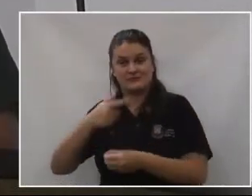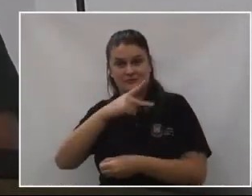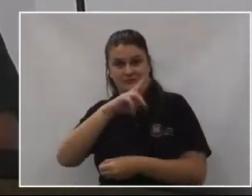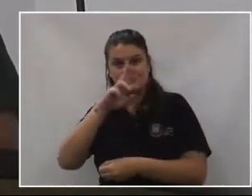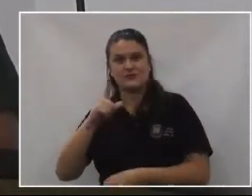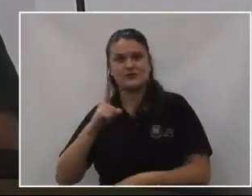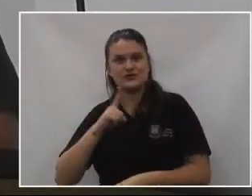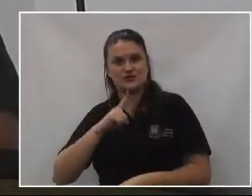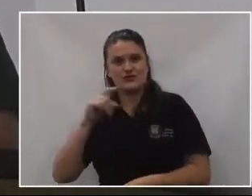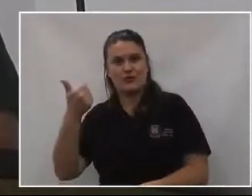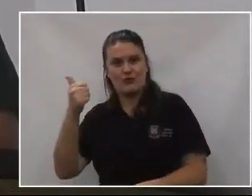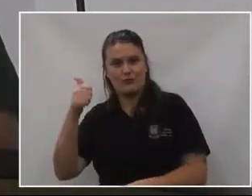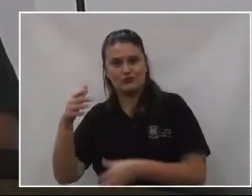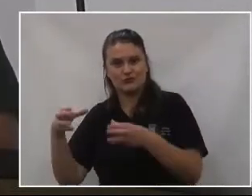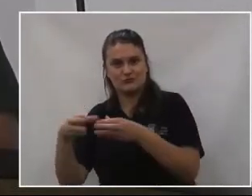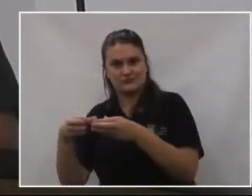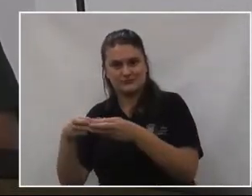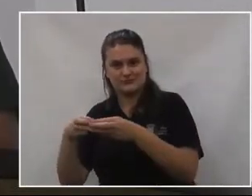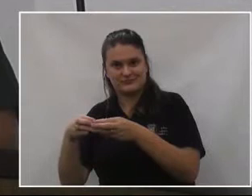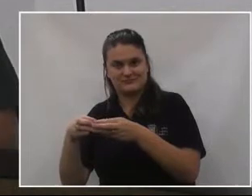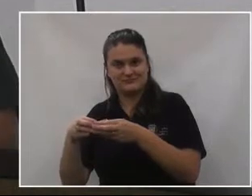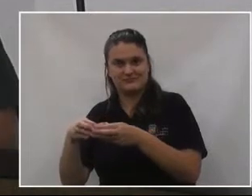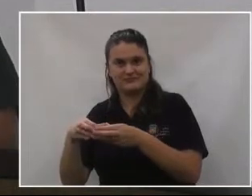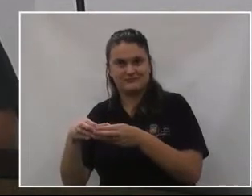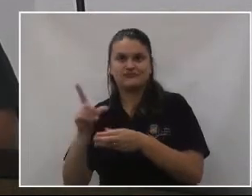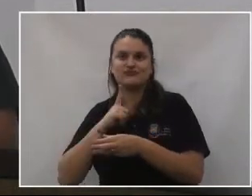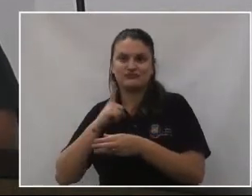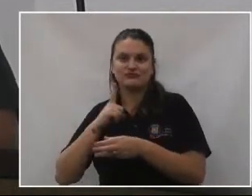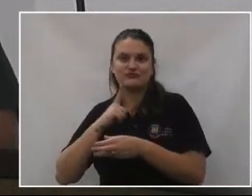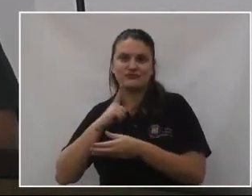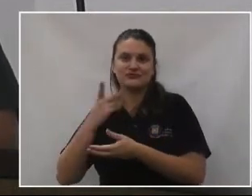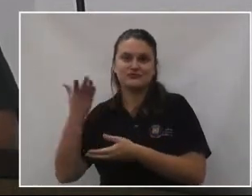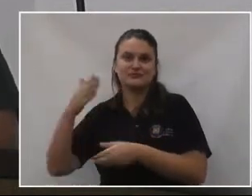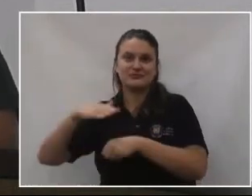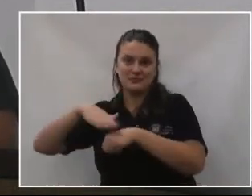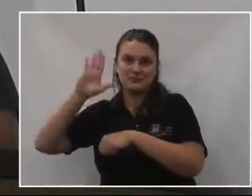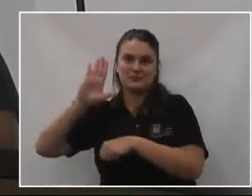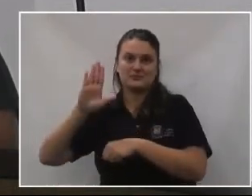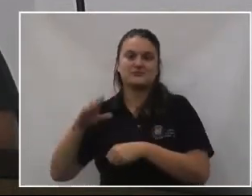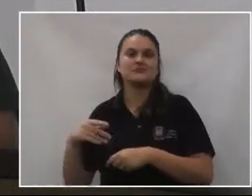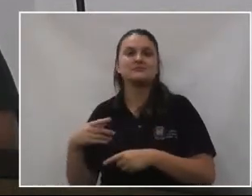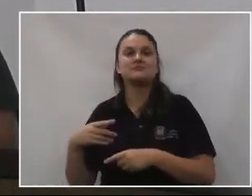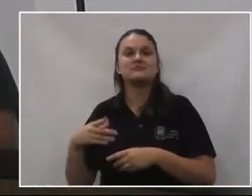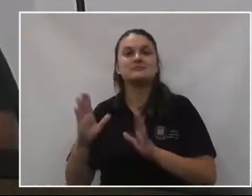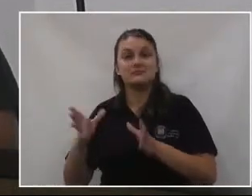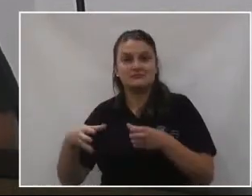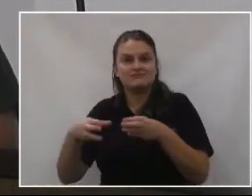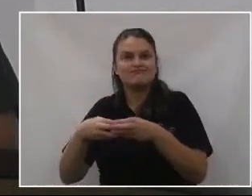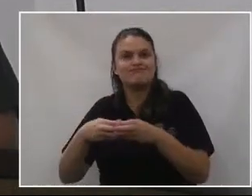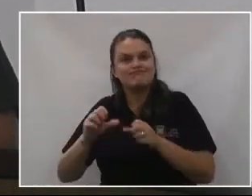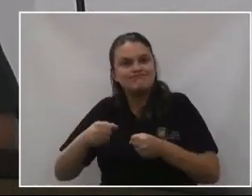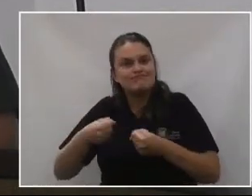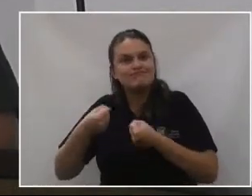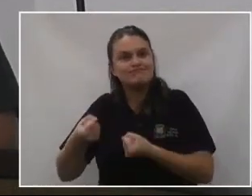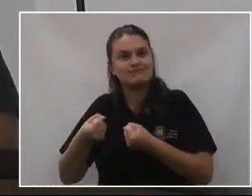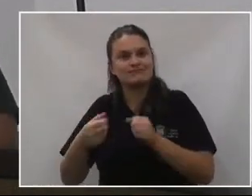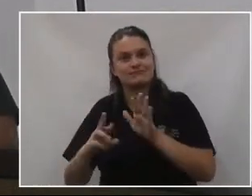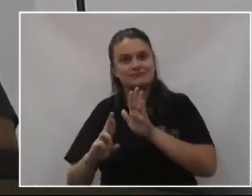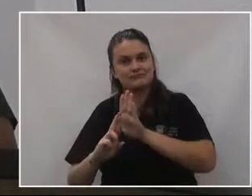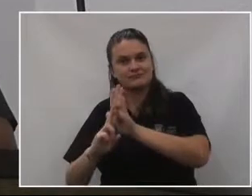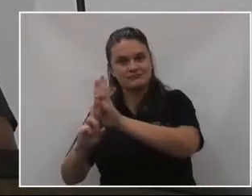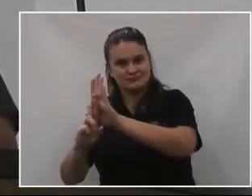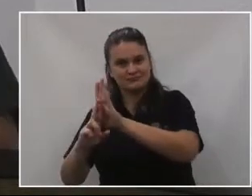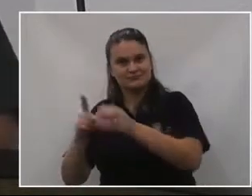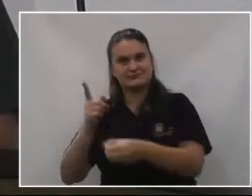11 grupos escoteiros. Então, na realidade, assim, o grupo, ele é forte, ele representa bem a cidade, ele